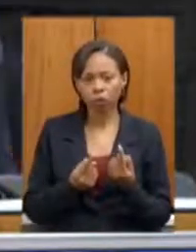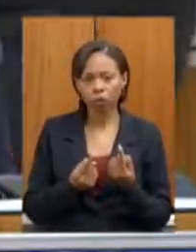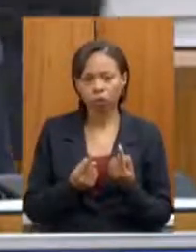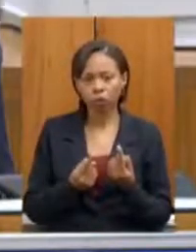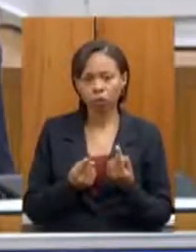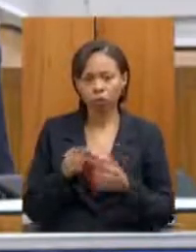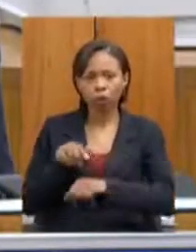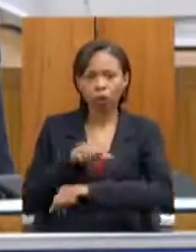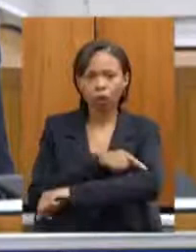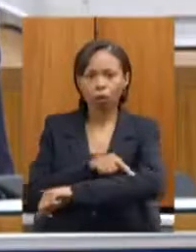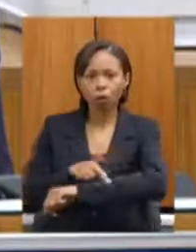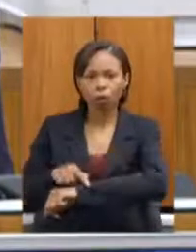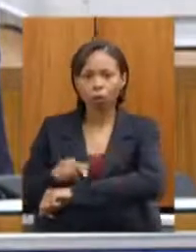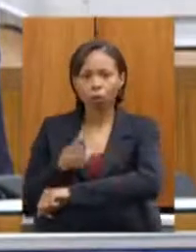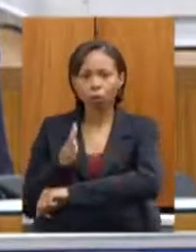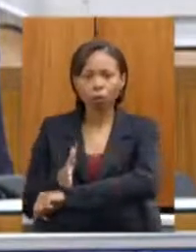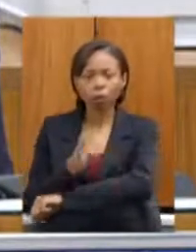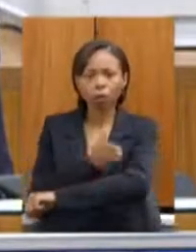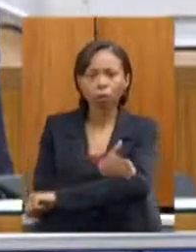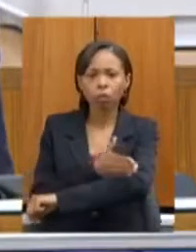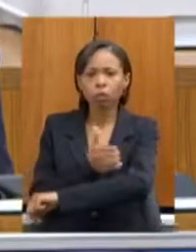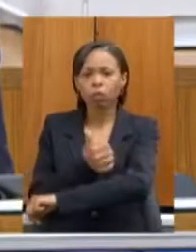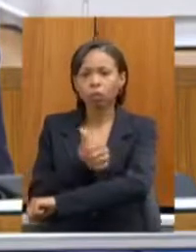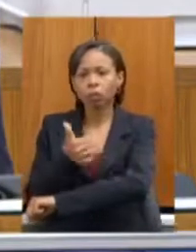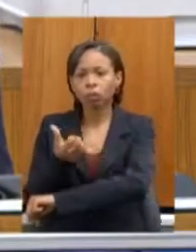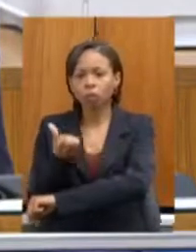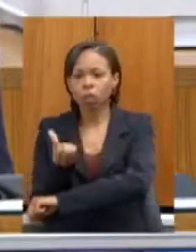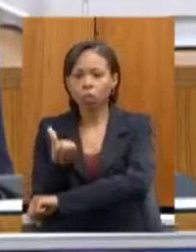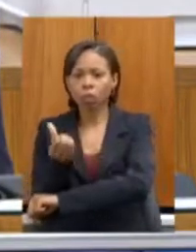trevo da 116 até Montes Claros